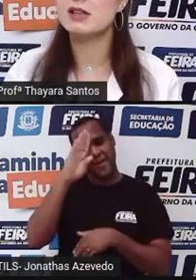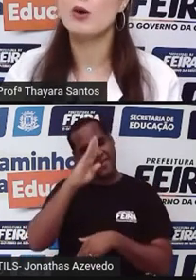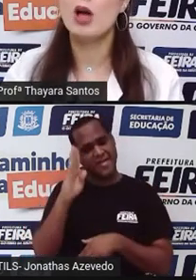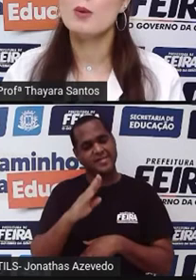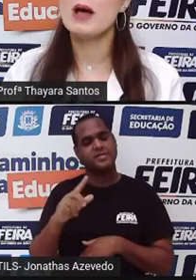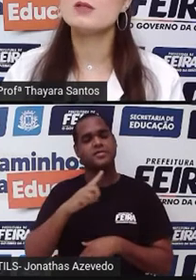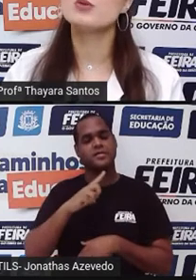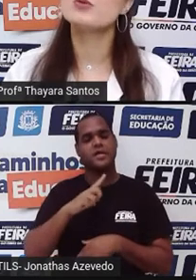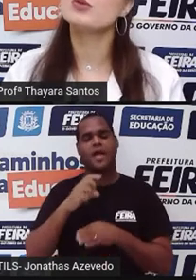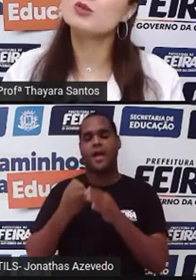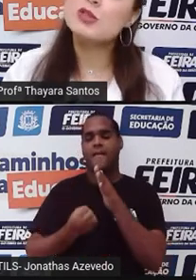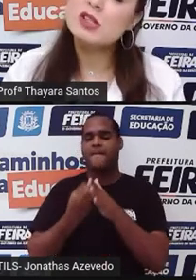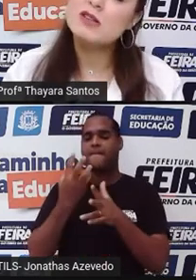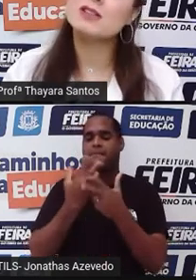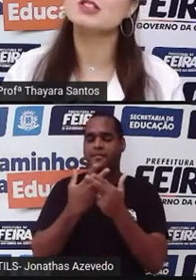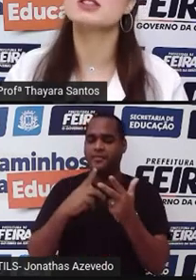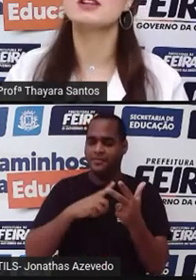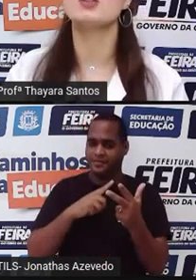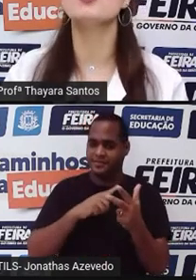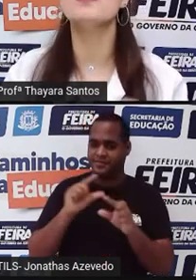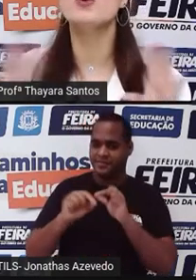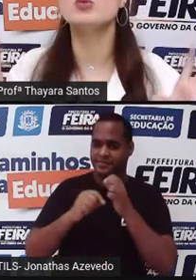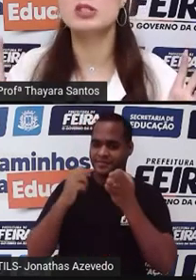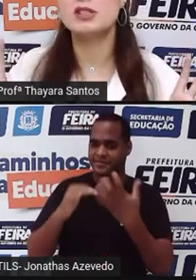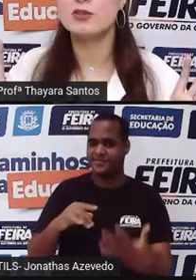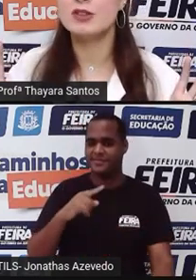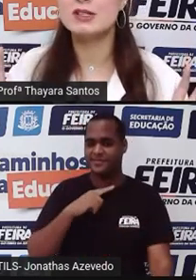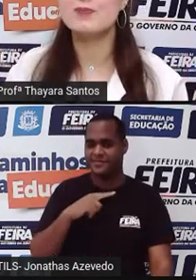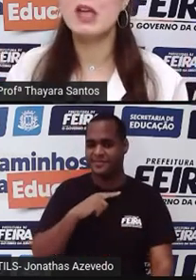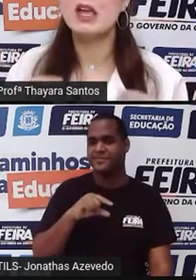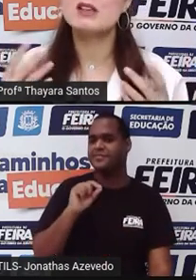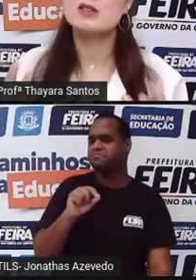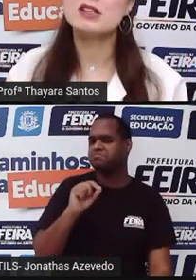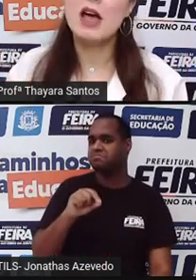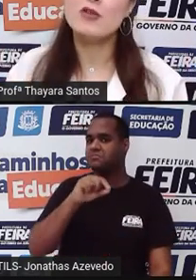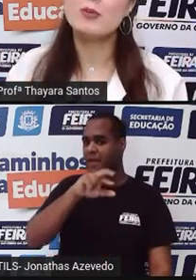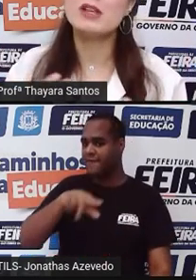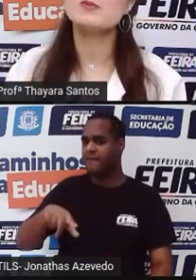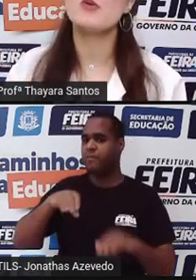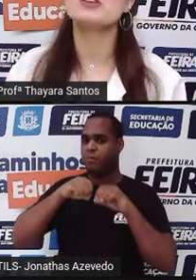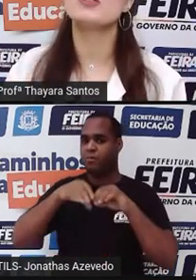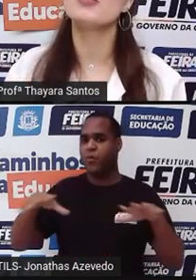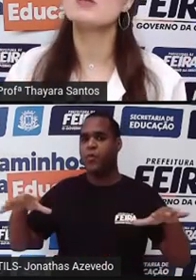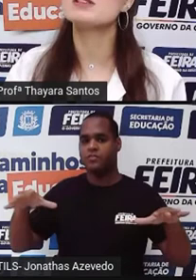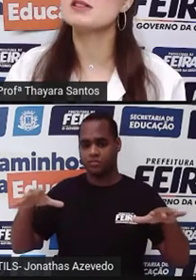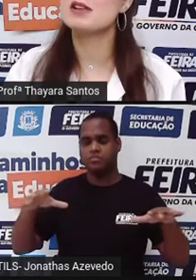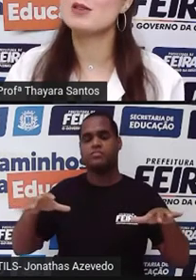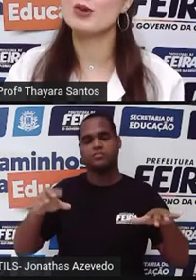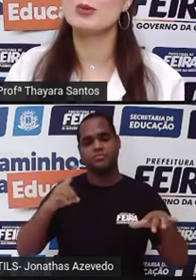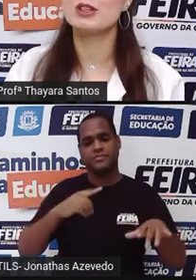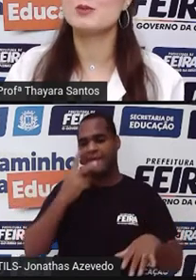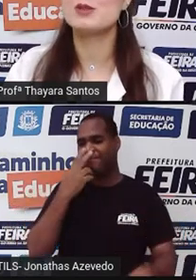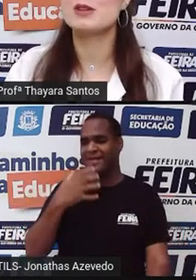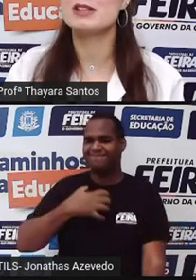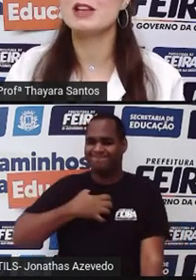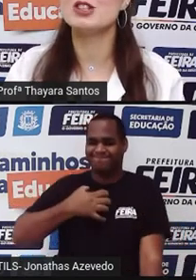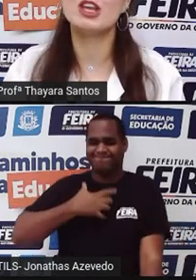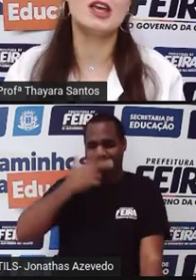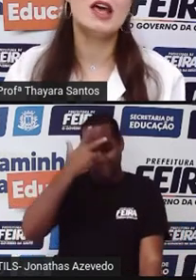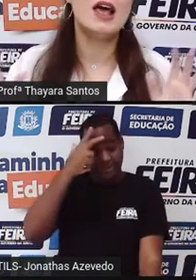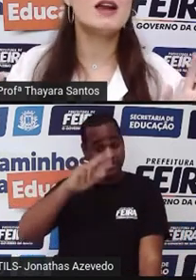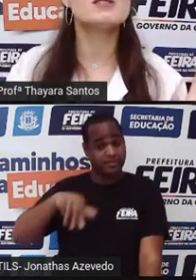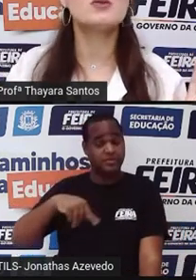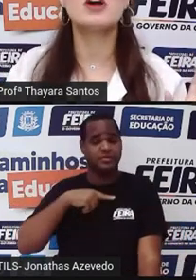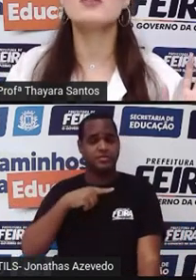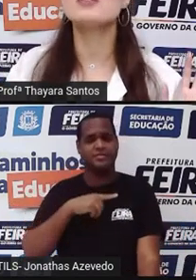apareciam, mas nos últimos anos a gente está tendo um boom de sífilis. Isso se deve principalmente à falsa sensação que muitas pessoas têm de